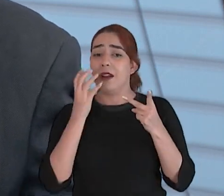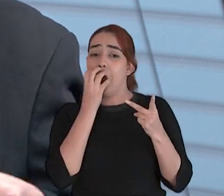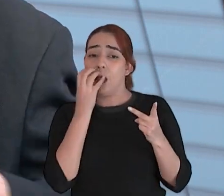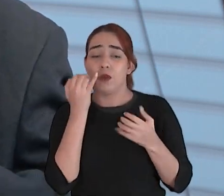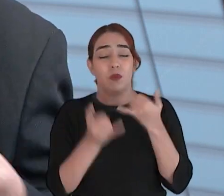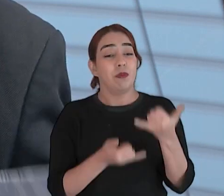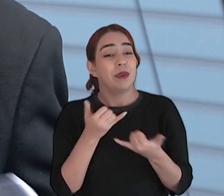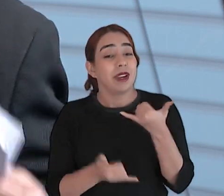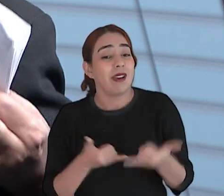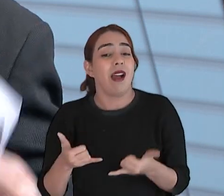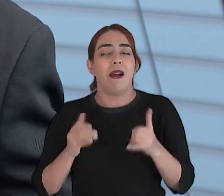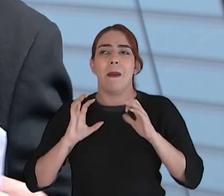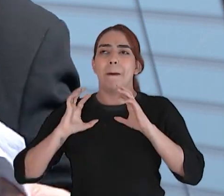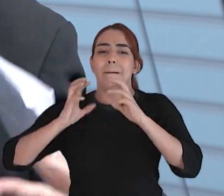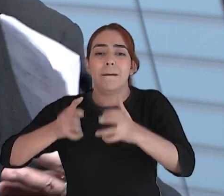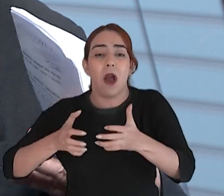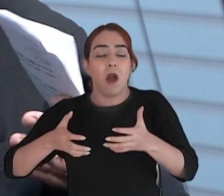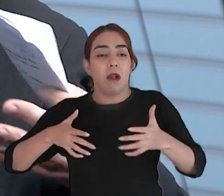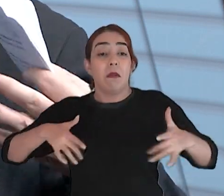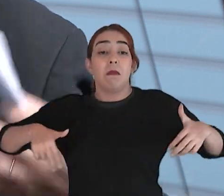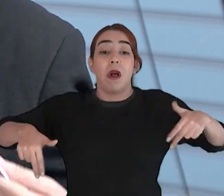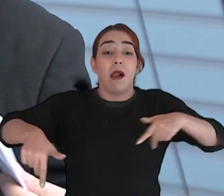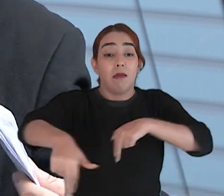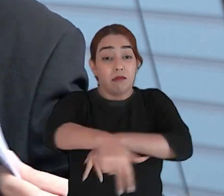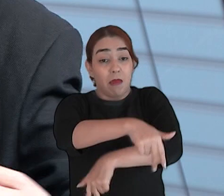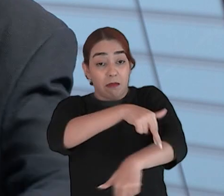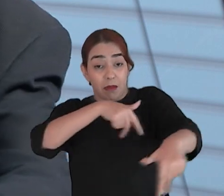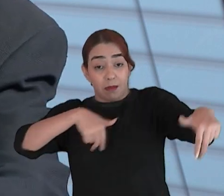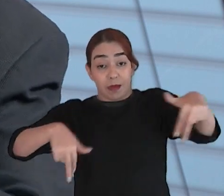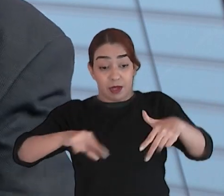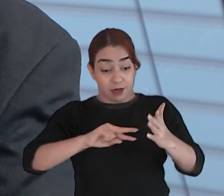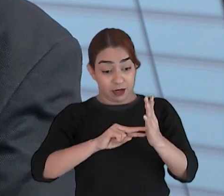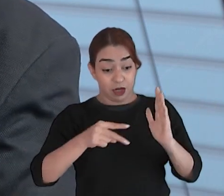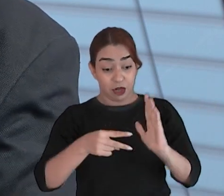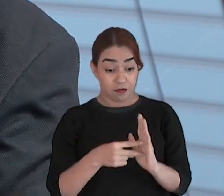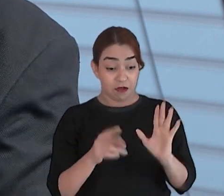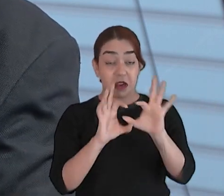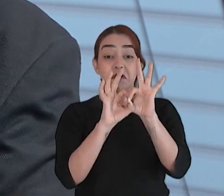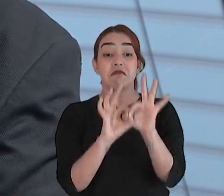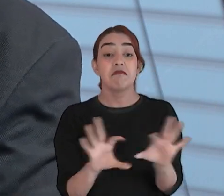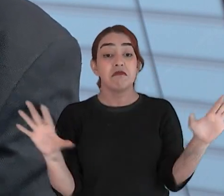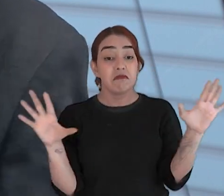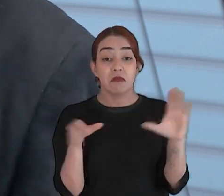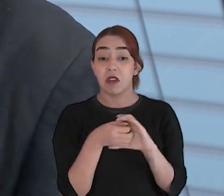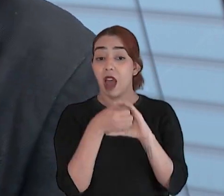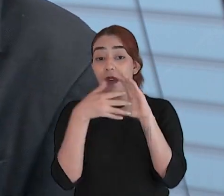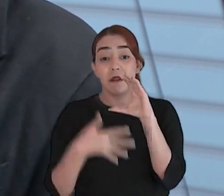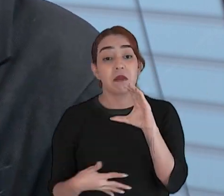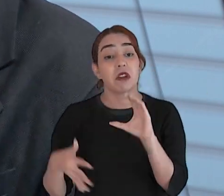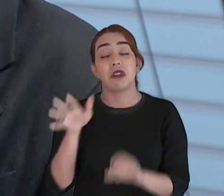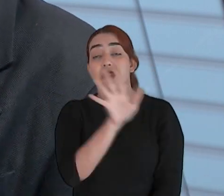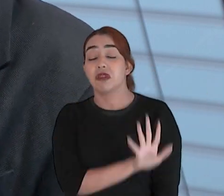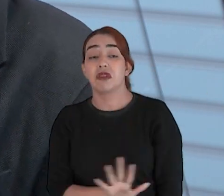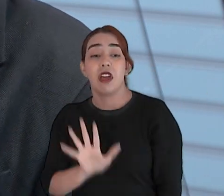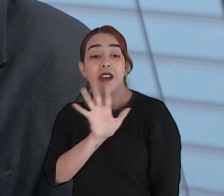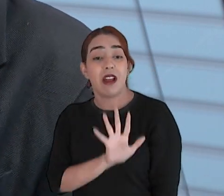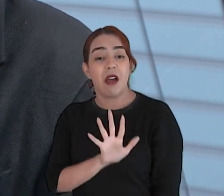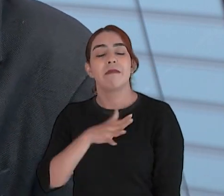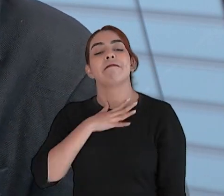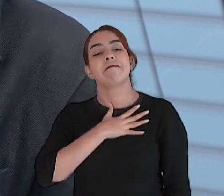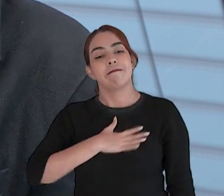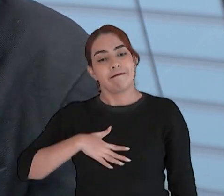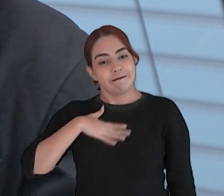jogando enfim é um ponto de entrosamento de toda a cidade esse é um grande